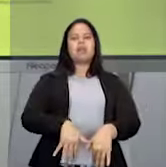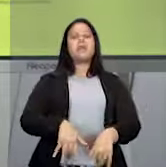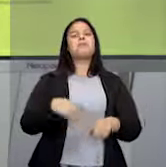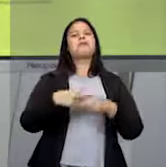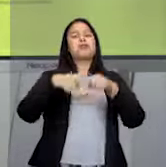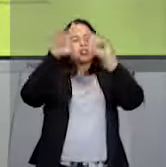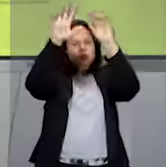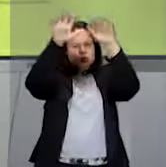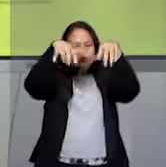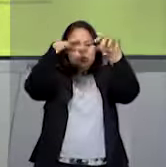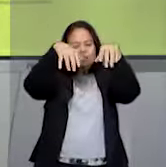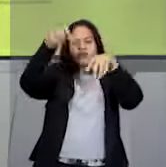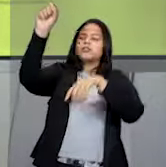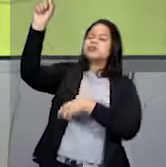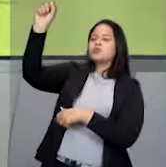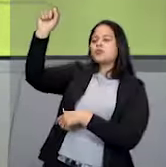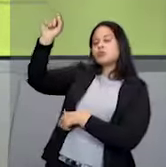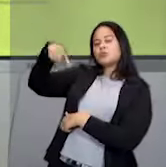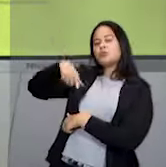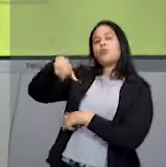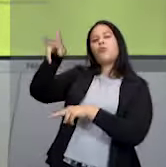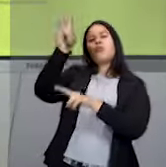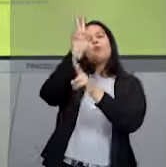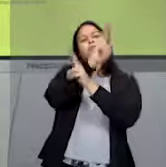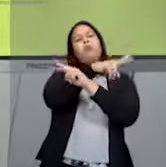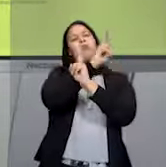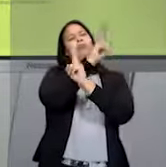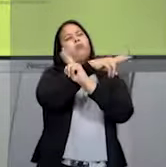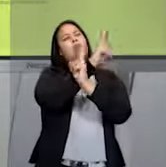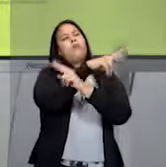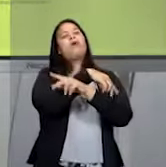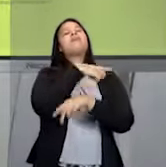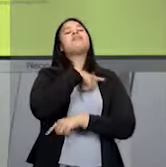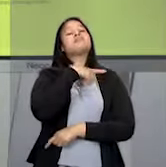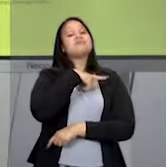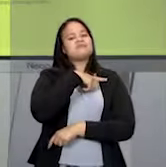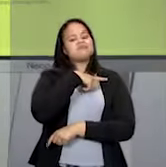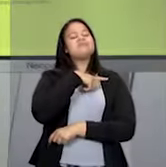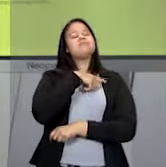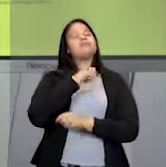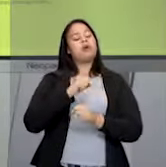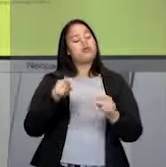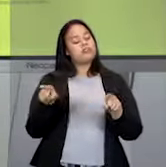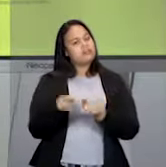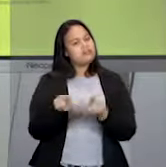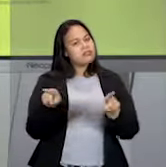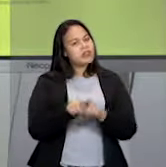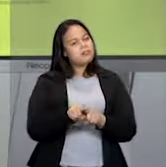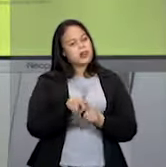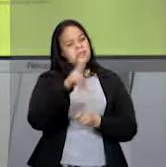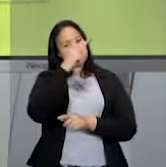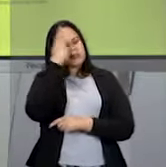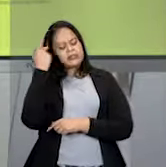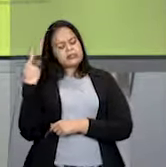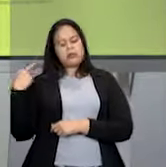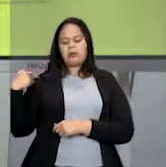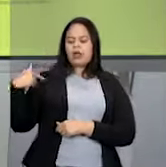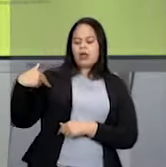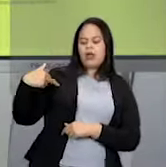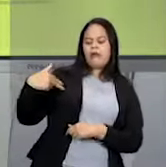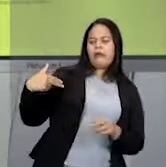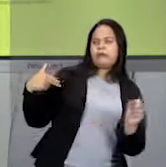chuva, tem o sol, tem o vento. Pode ser que tenha uma intervenção de pessoas, né? Que